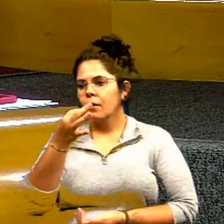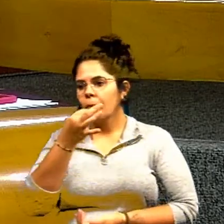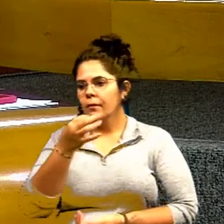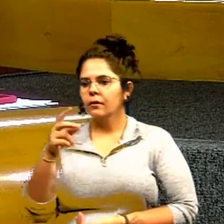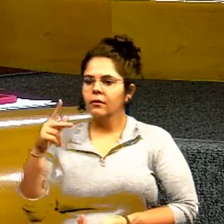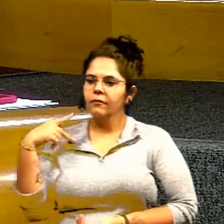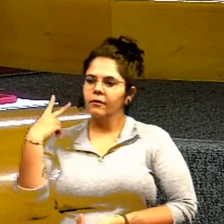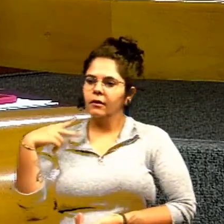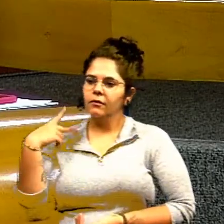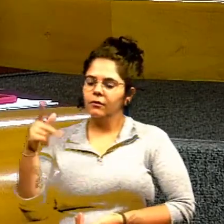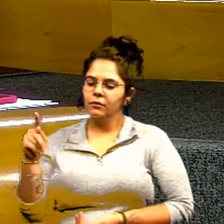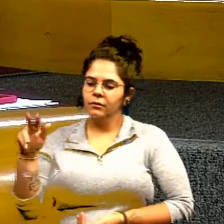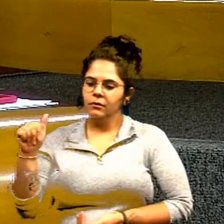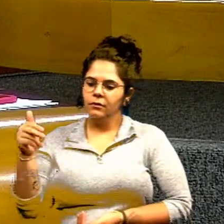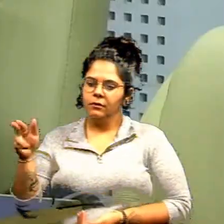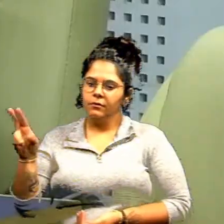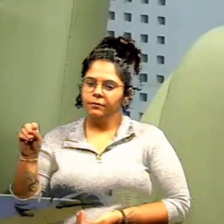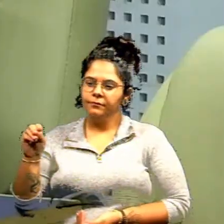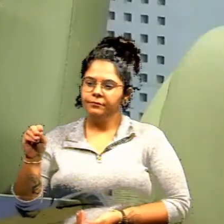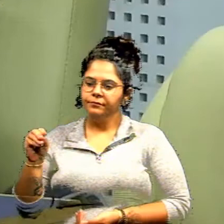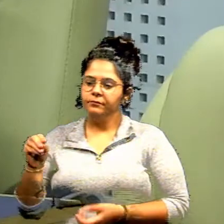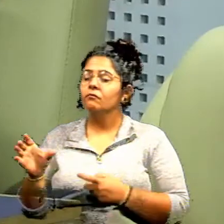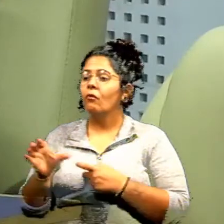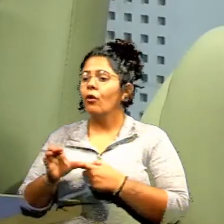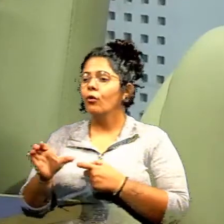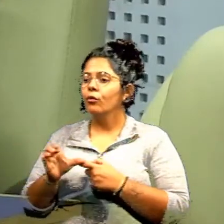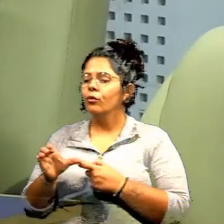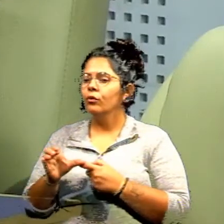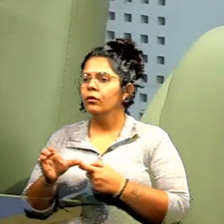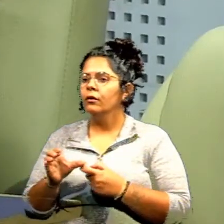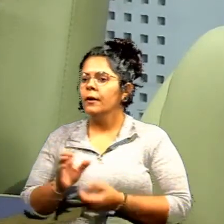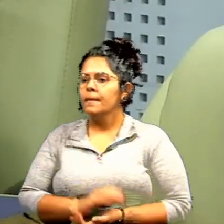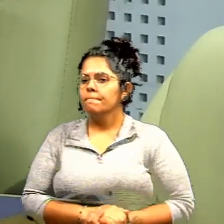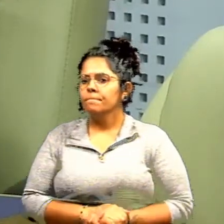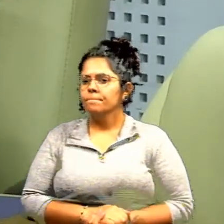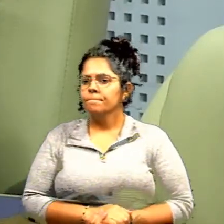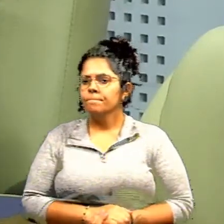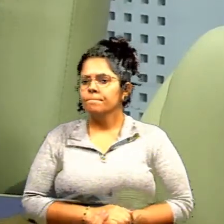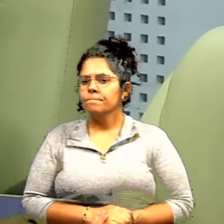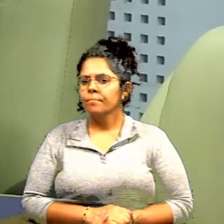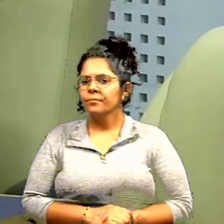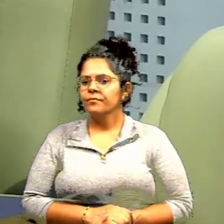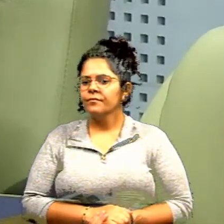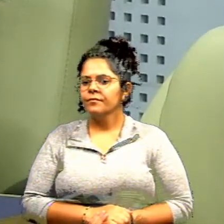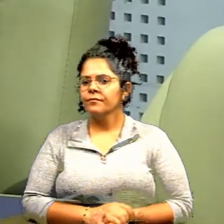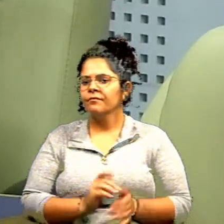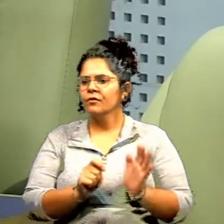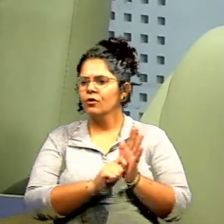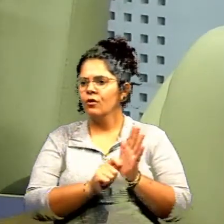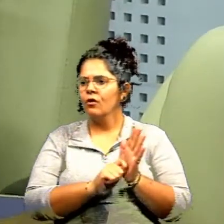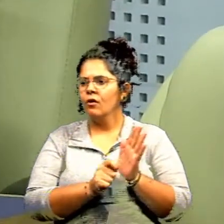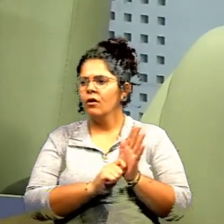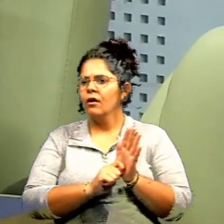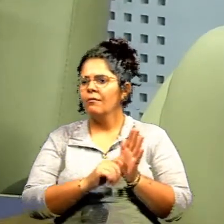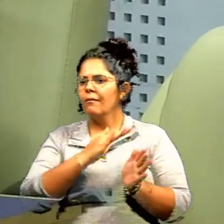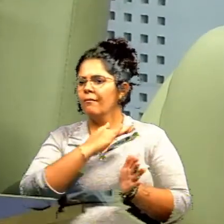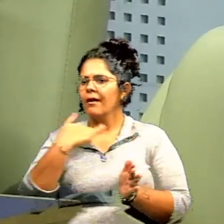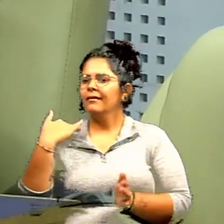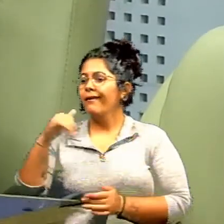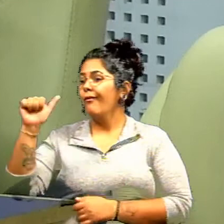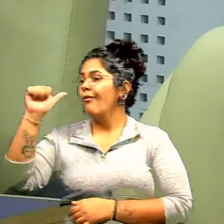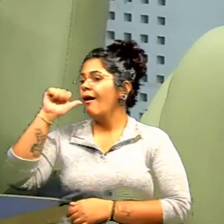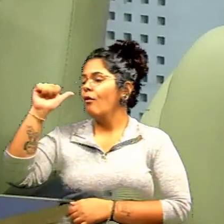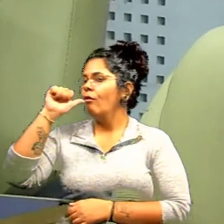vereador Paulo Magalhães doutora Cristina fala em droga esqueceram que a droga que mais mata nesse país é a